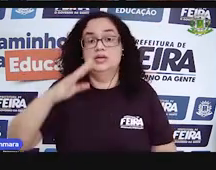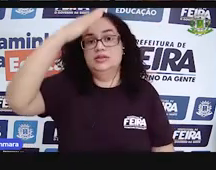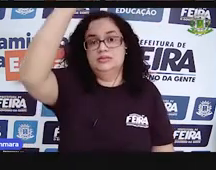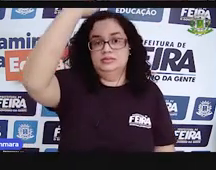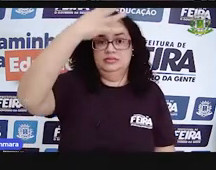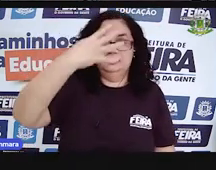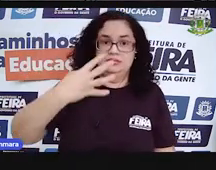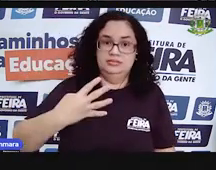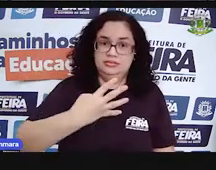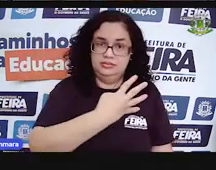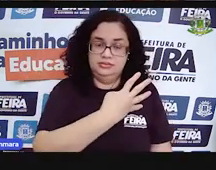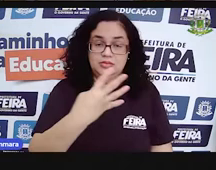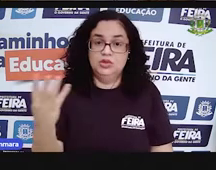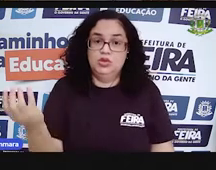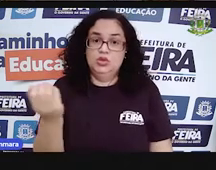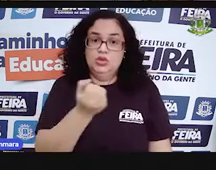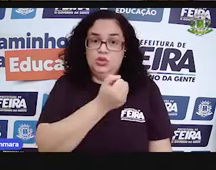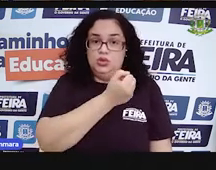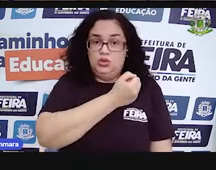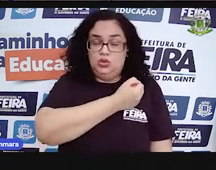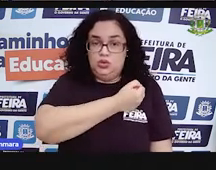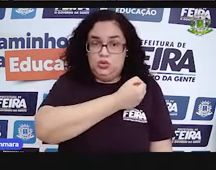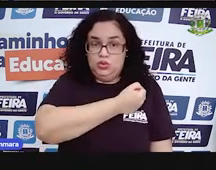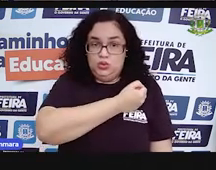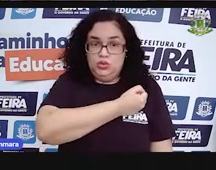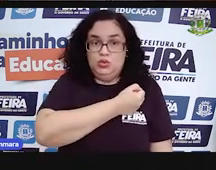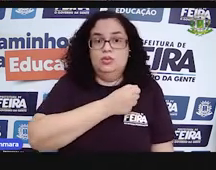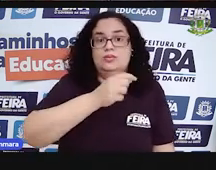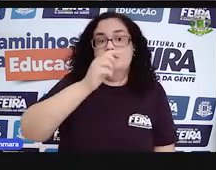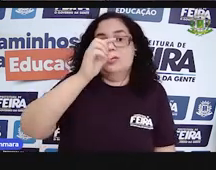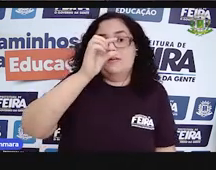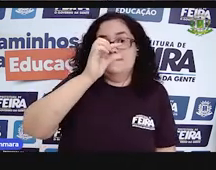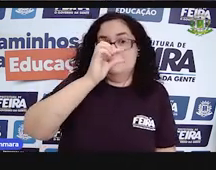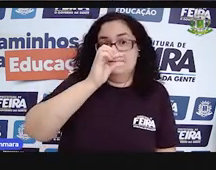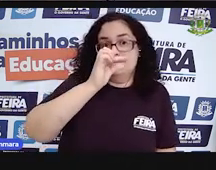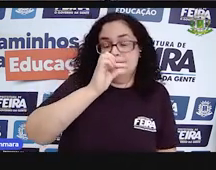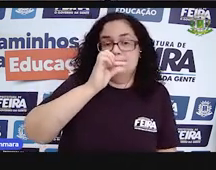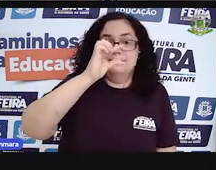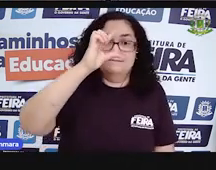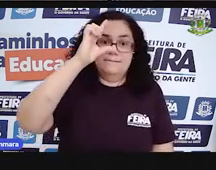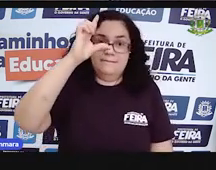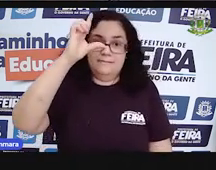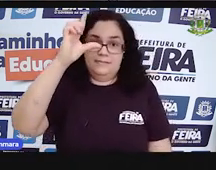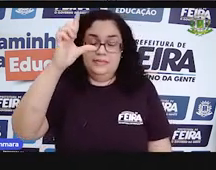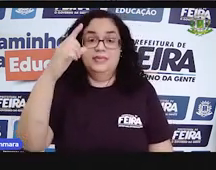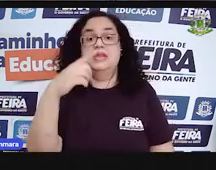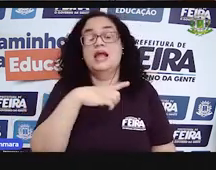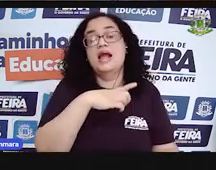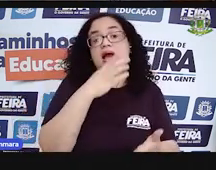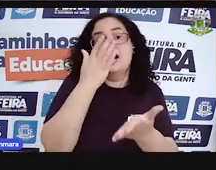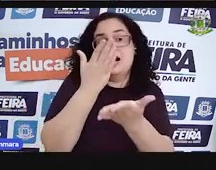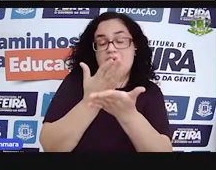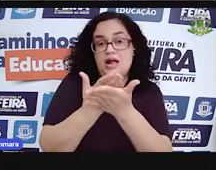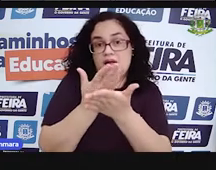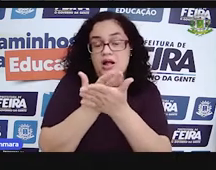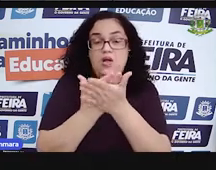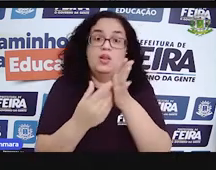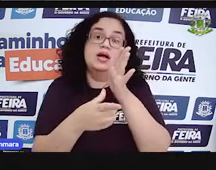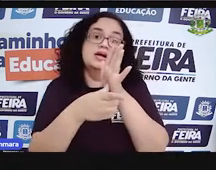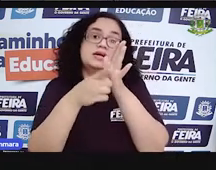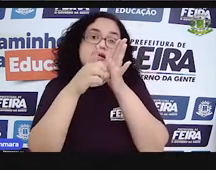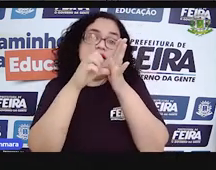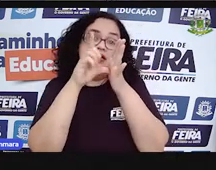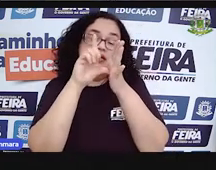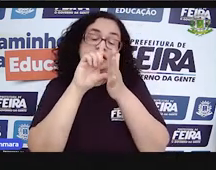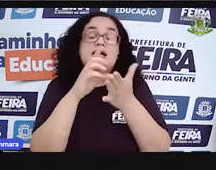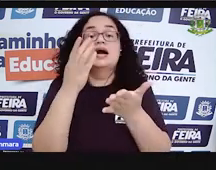decrescente? Ó! Pois é! Essa aula tem muito a ver com o que a gente começou na aula anterior a essa,